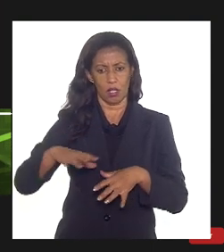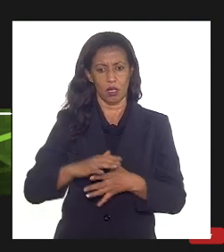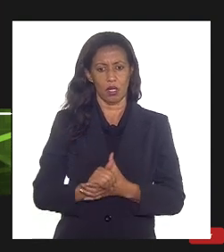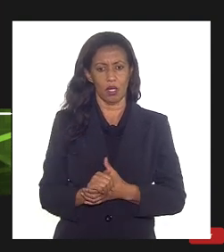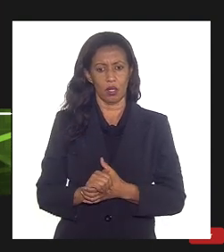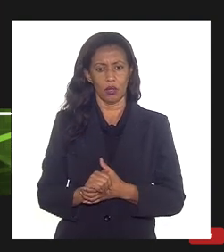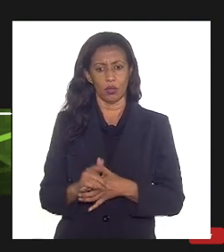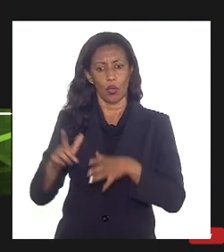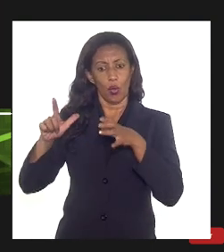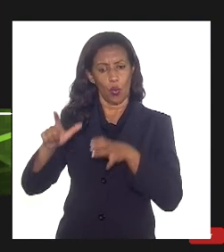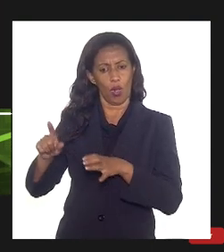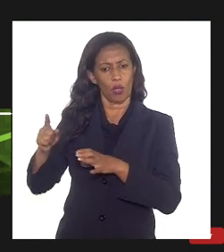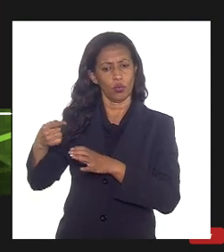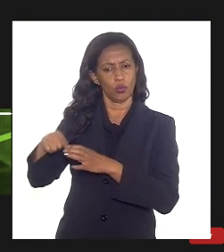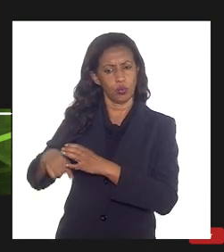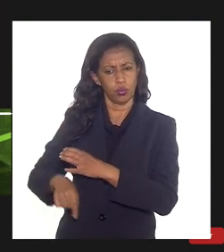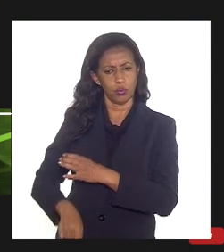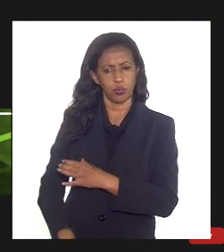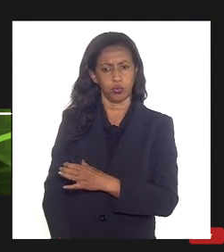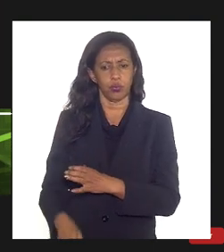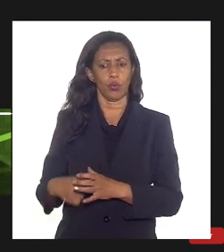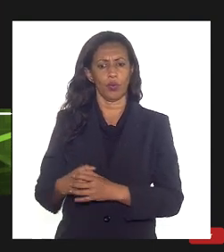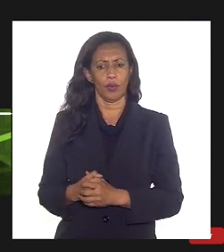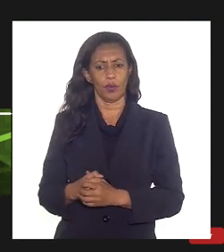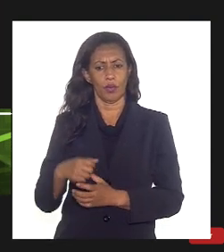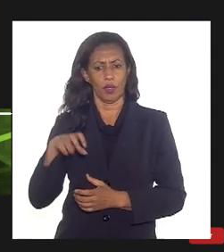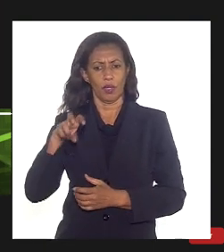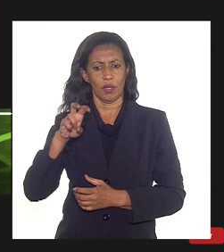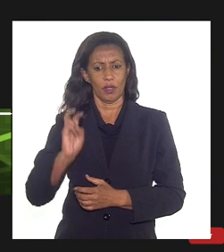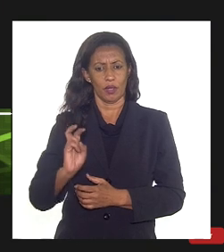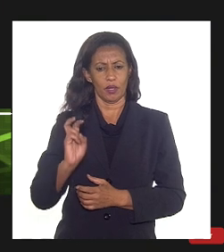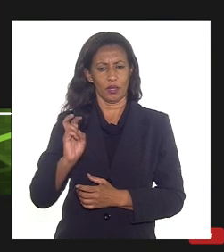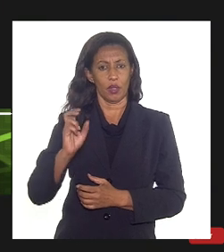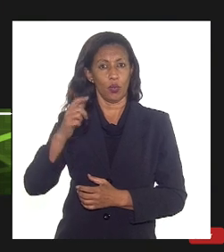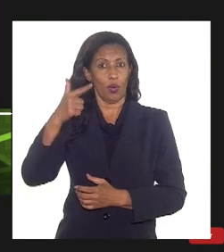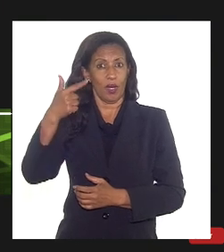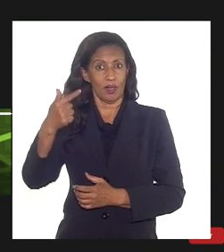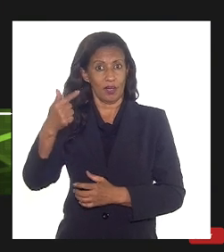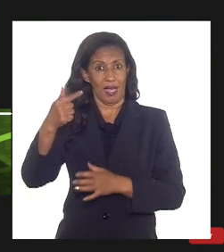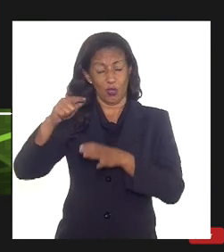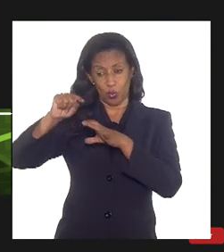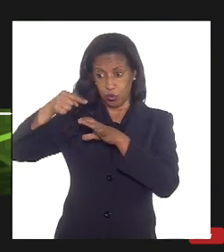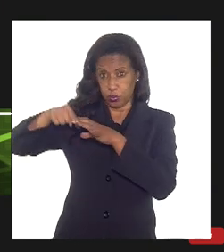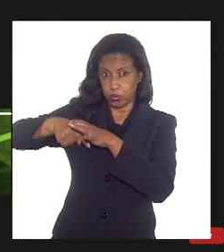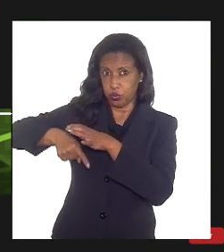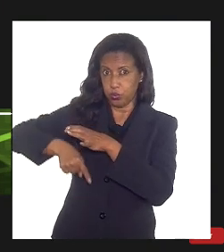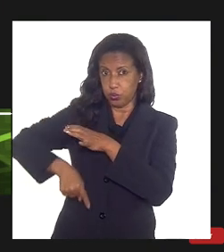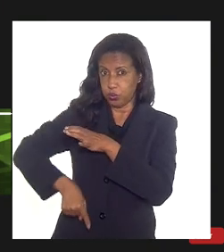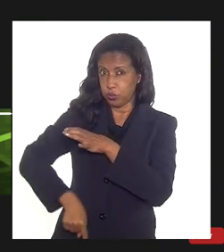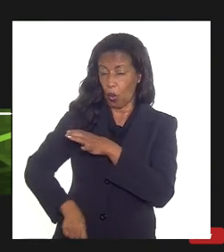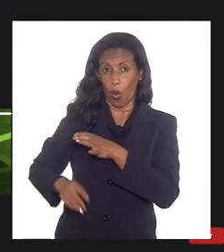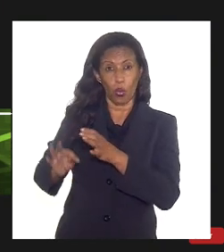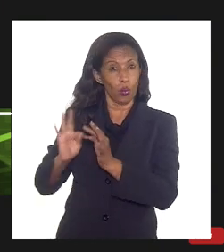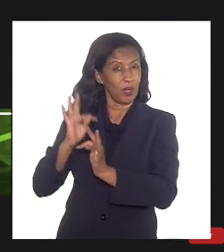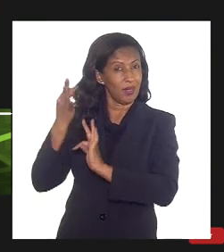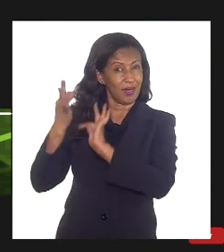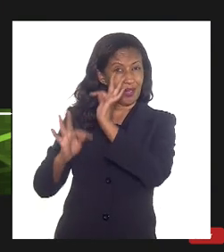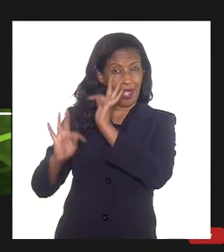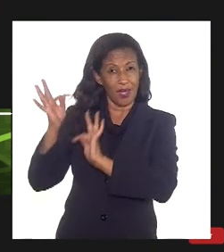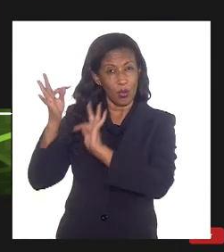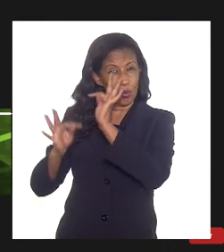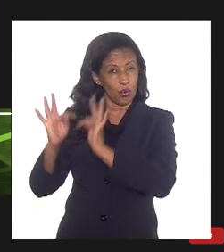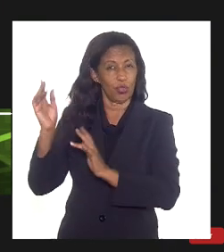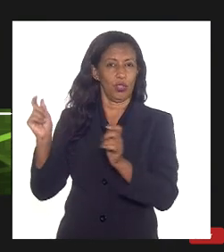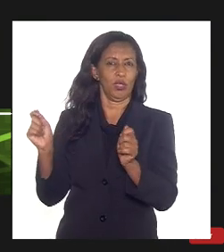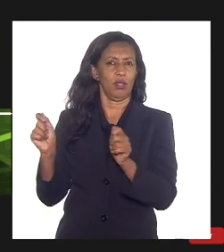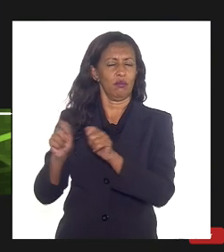reservatórios bem profundos estamos falando de reservatórios de 5 a 7 km de profundidade então toda a tecnologia envolvida para a produção do